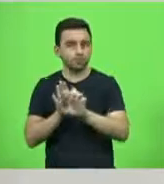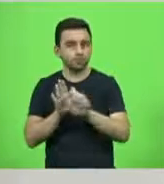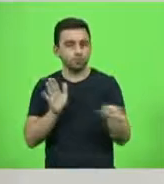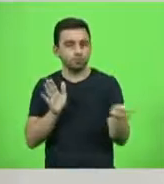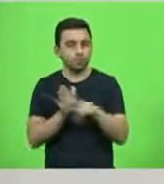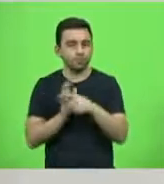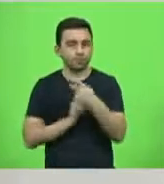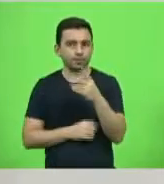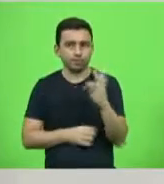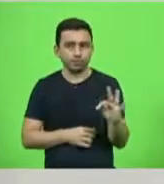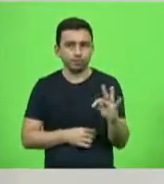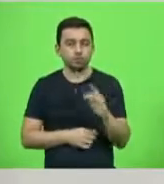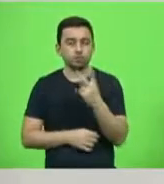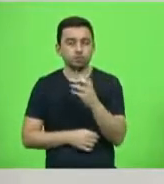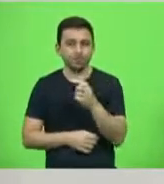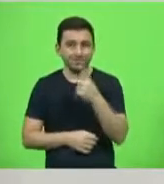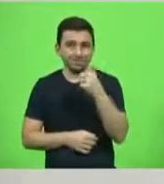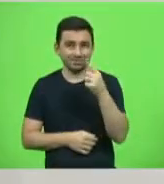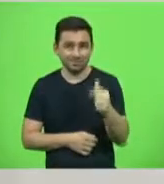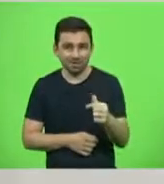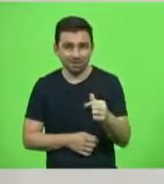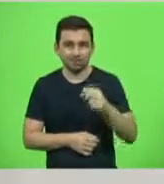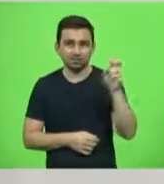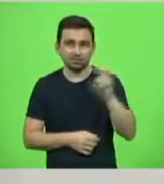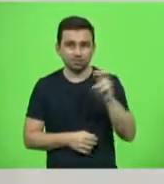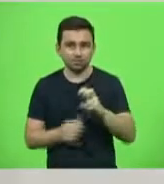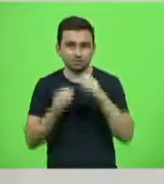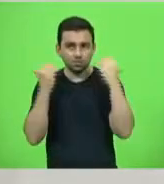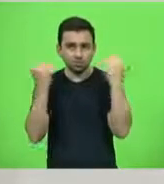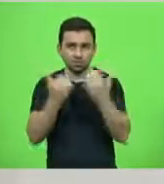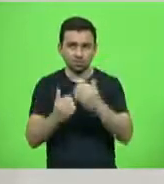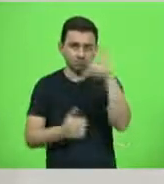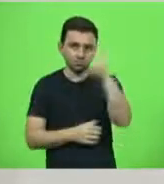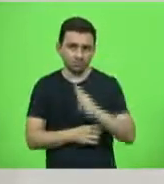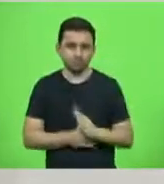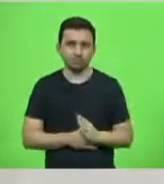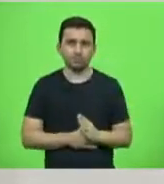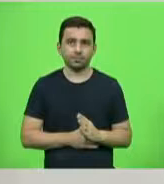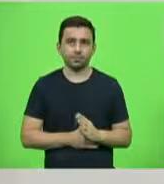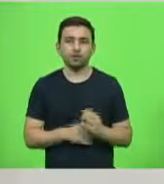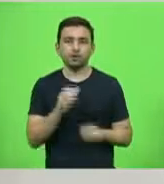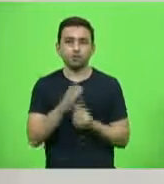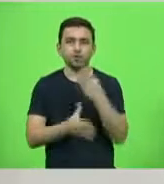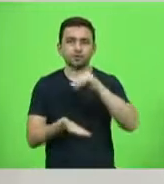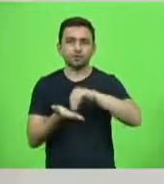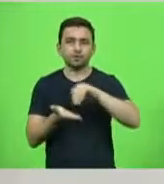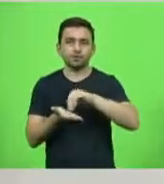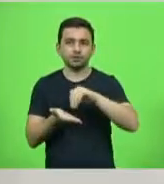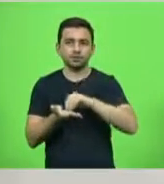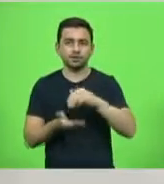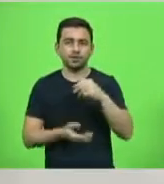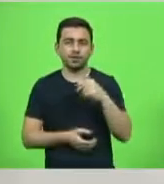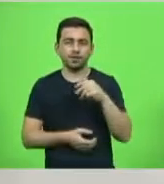Em 2017, durante o quinto congresso nacional, foi criada a Secretaria Nacional LGBT do PT,